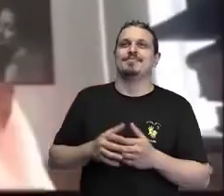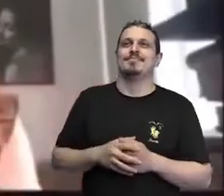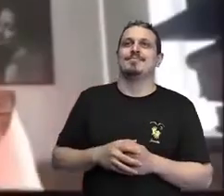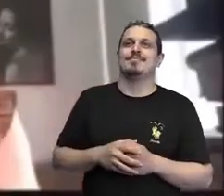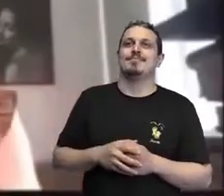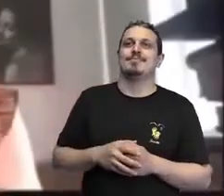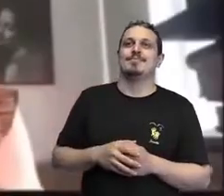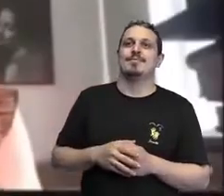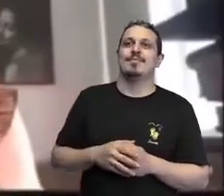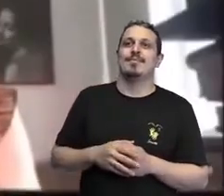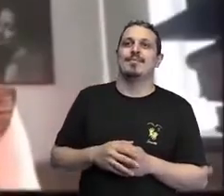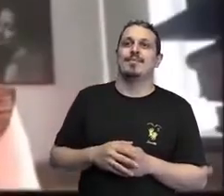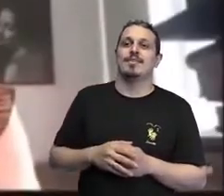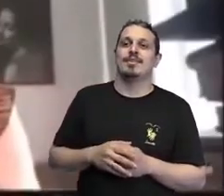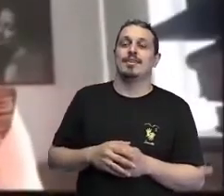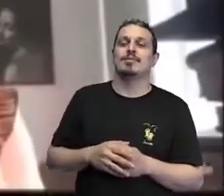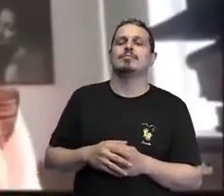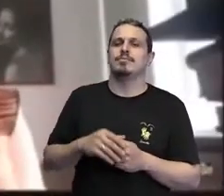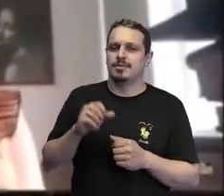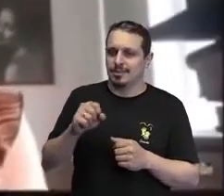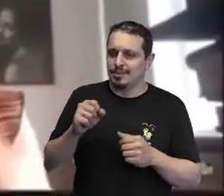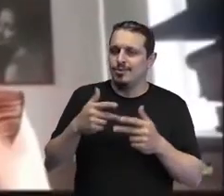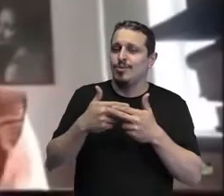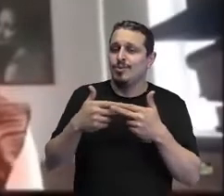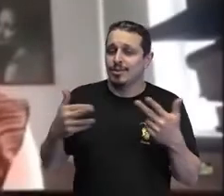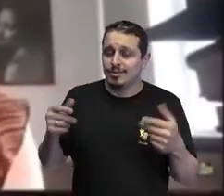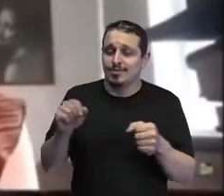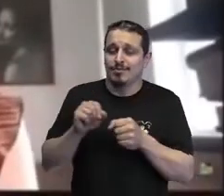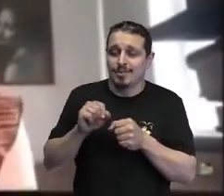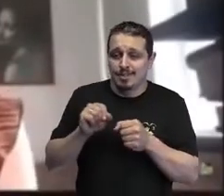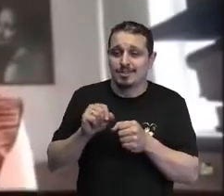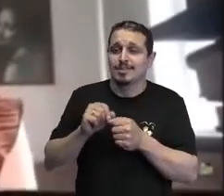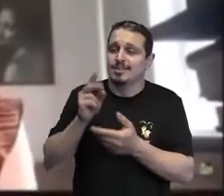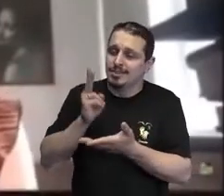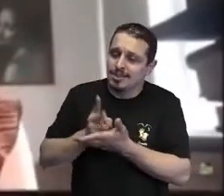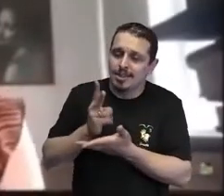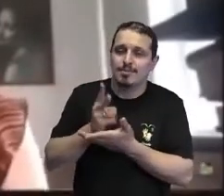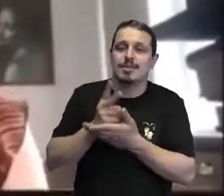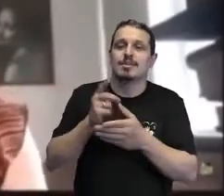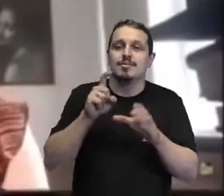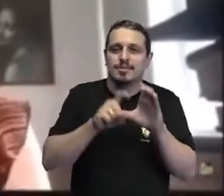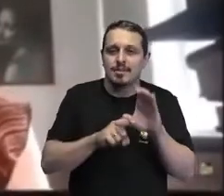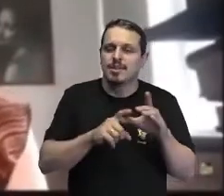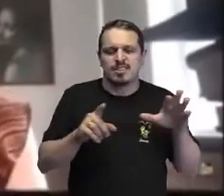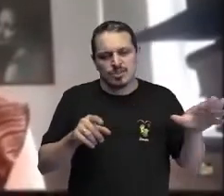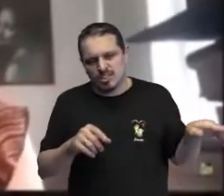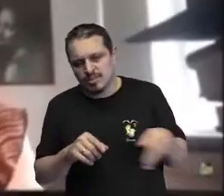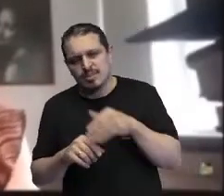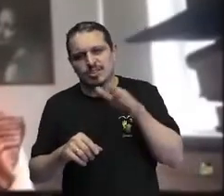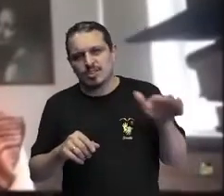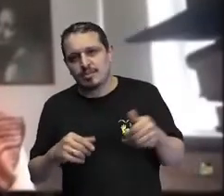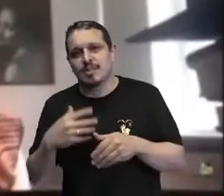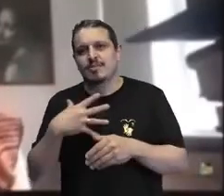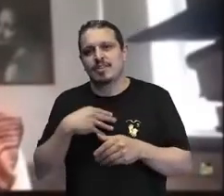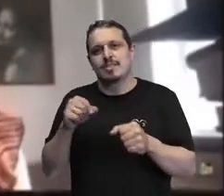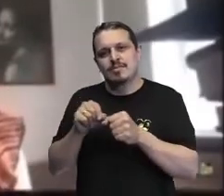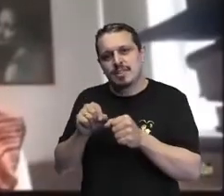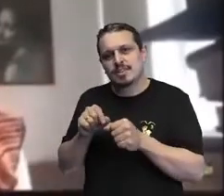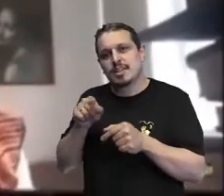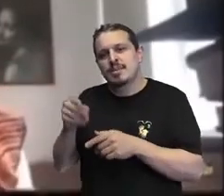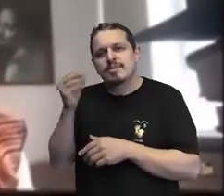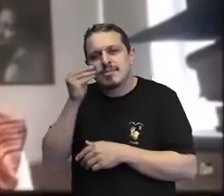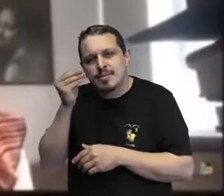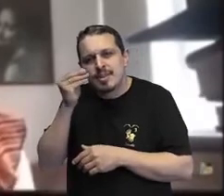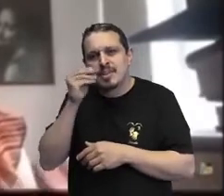a tendência é você trazer para você, né, você tem uma coisa de cuidar muito forte, ainda mais depois que você passa por experiências de